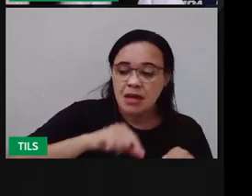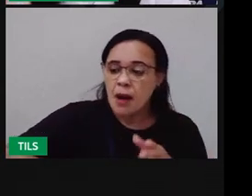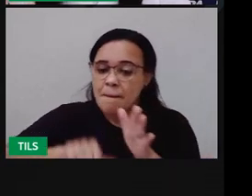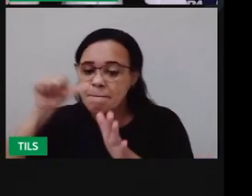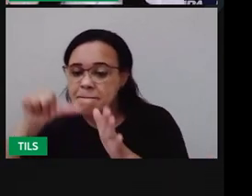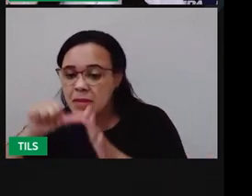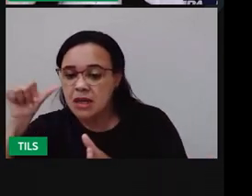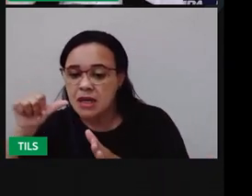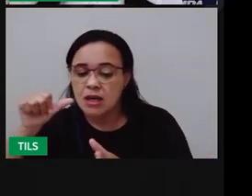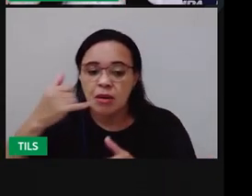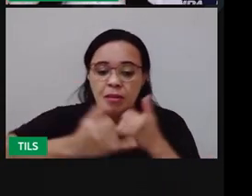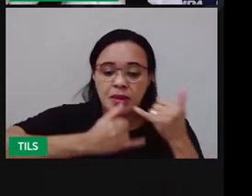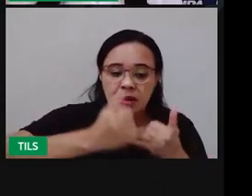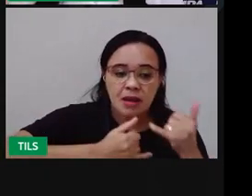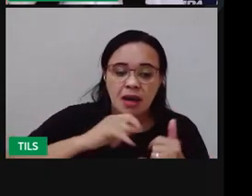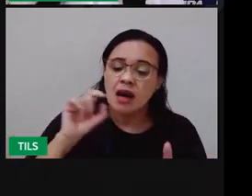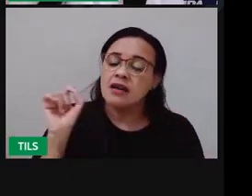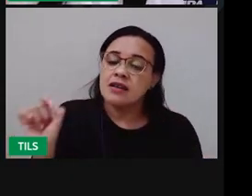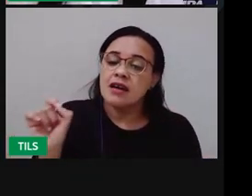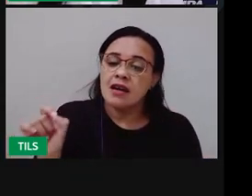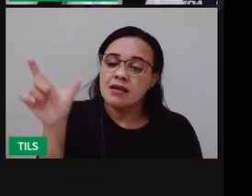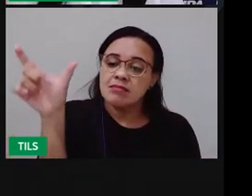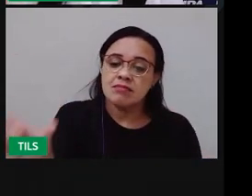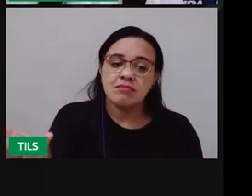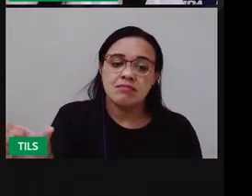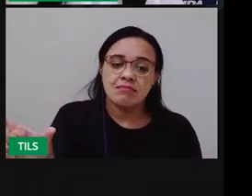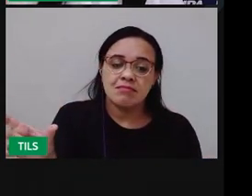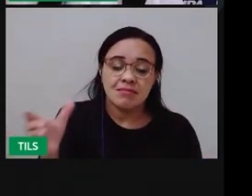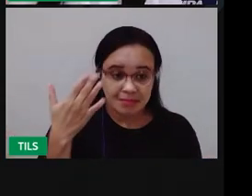primeiro jogador Como é que vai ser A ordem?